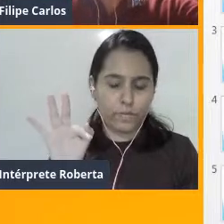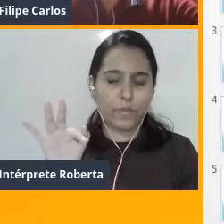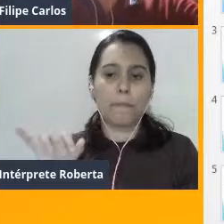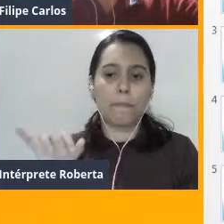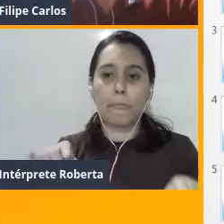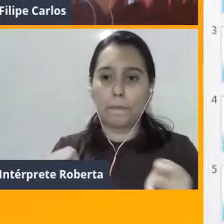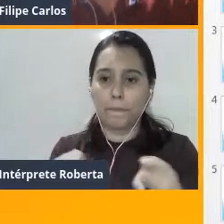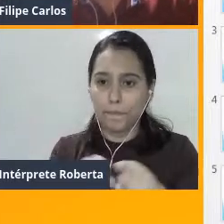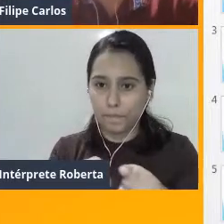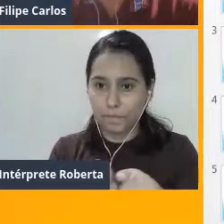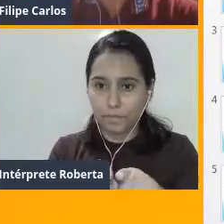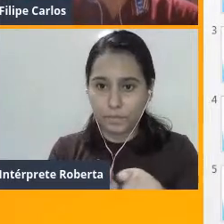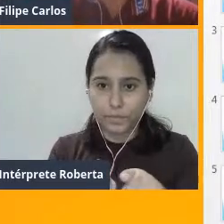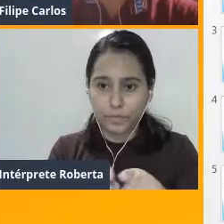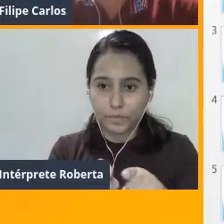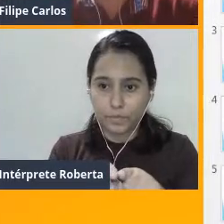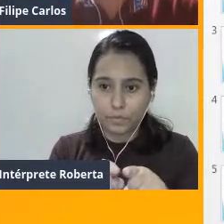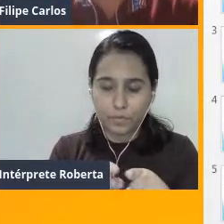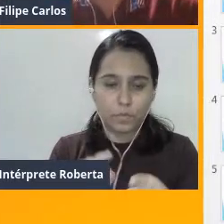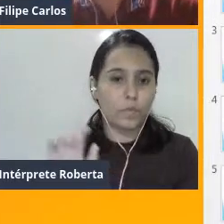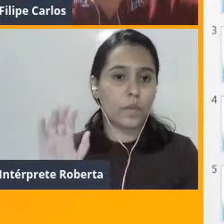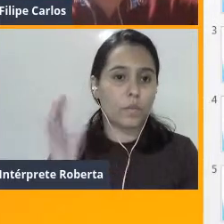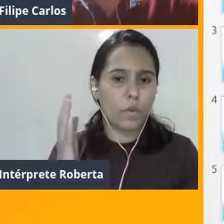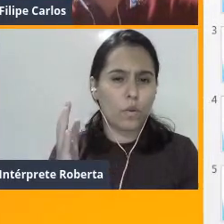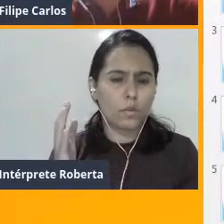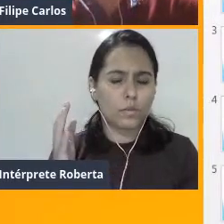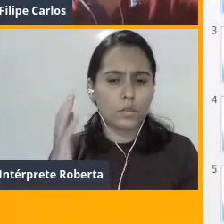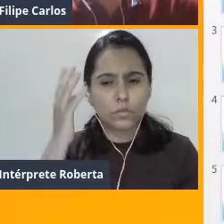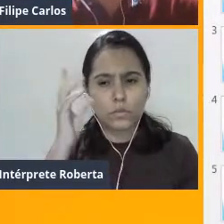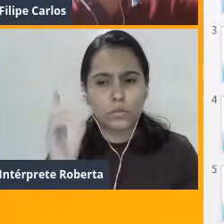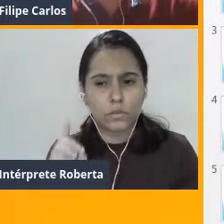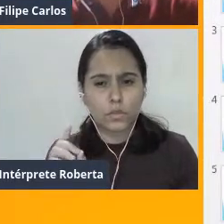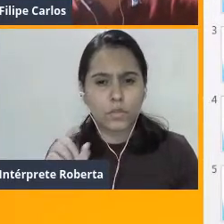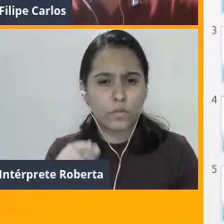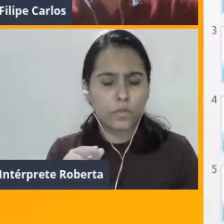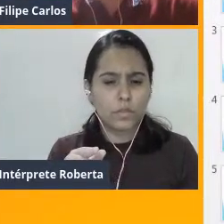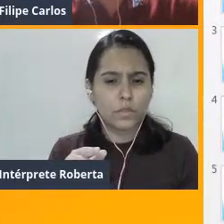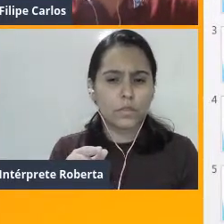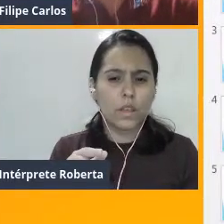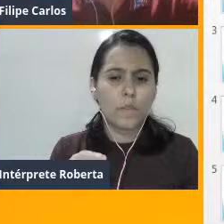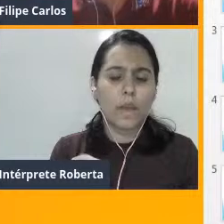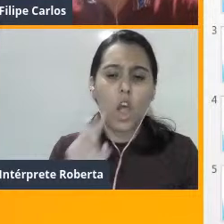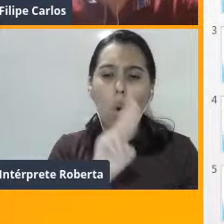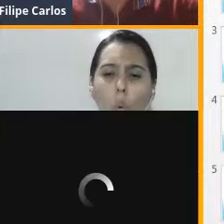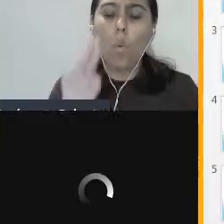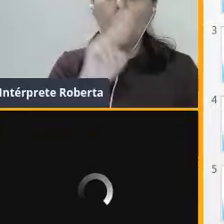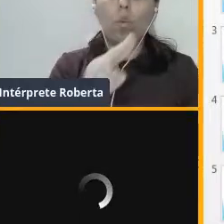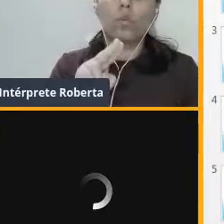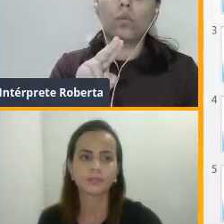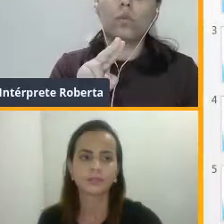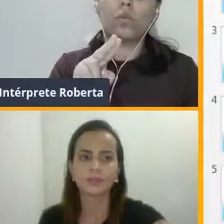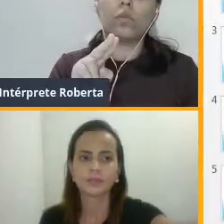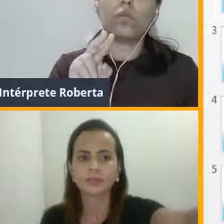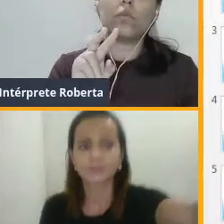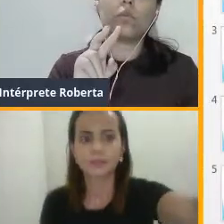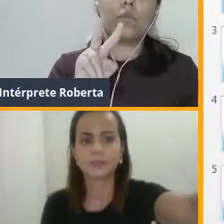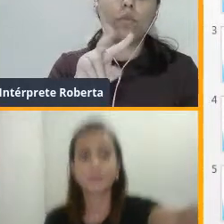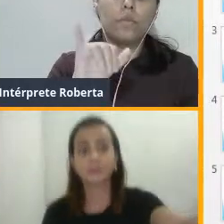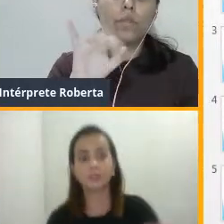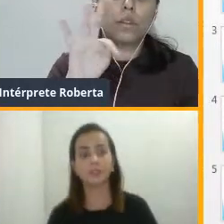motivação, não sei se você já ouviu falar do uso de ritalina, um remédio que atua no